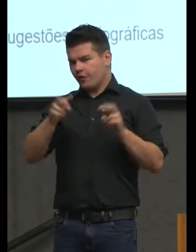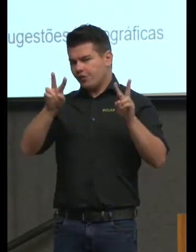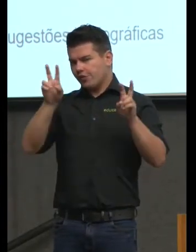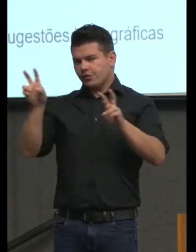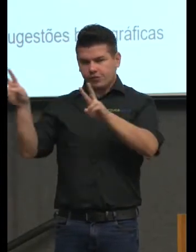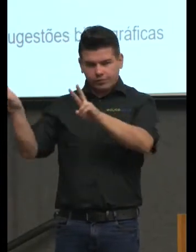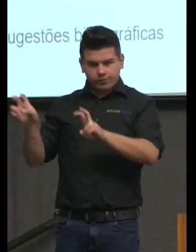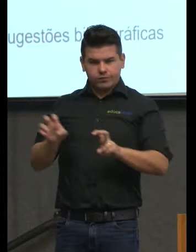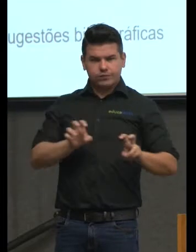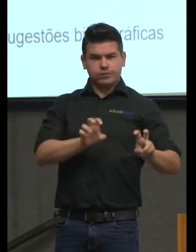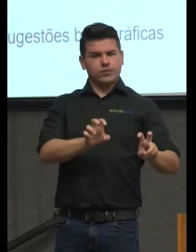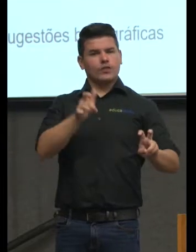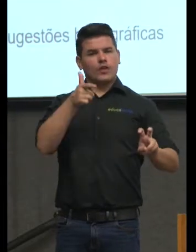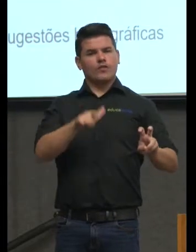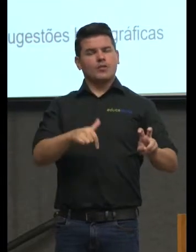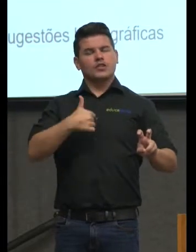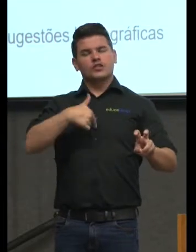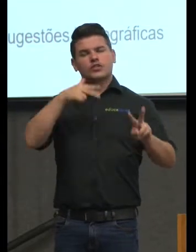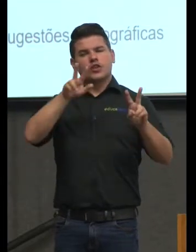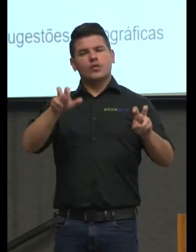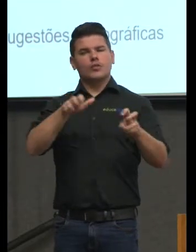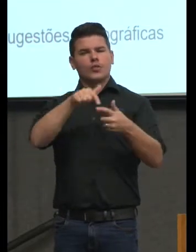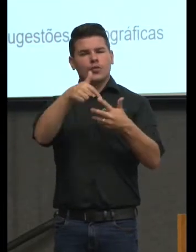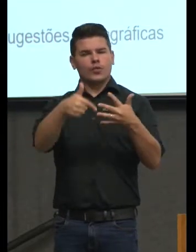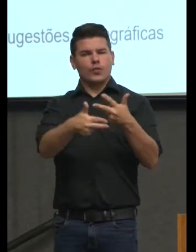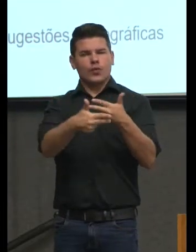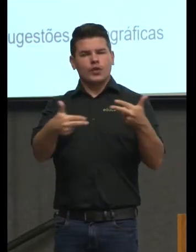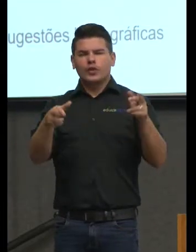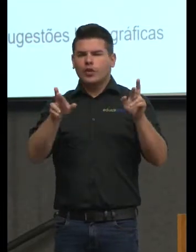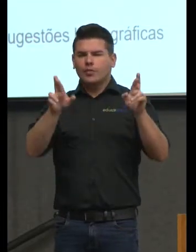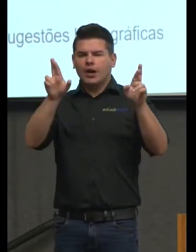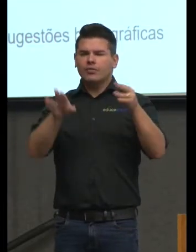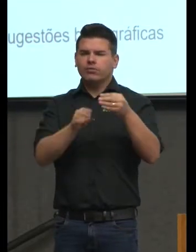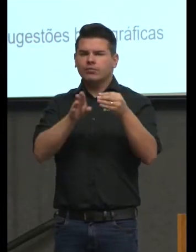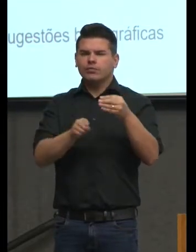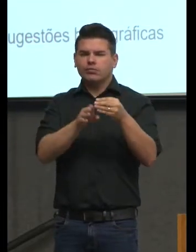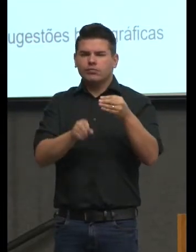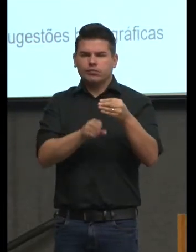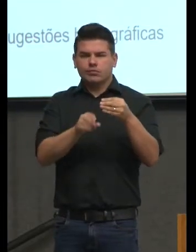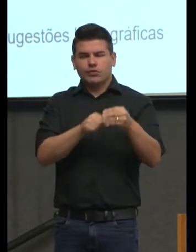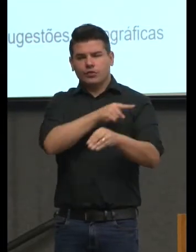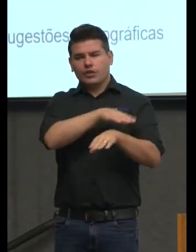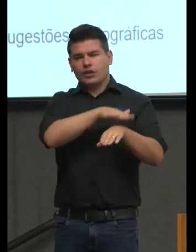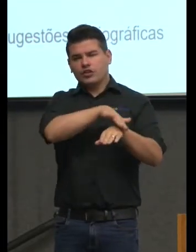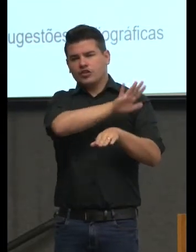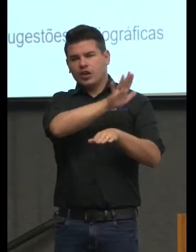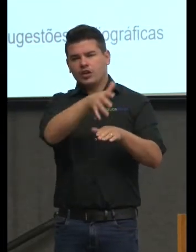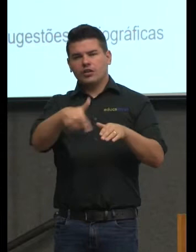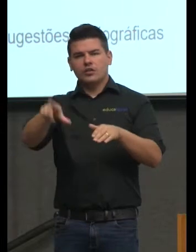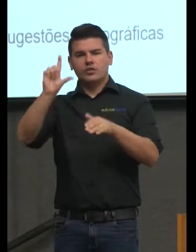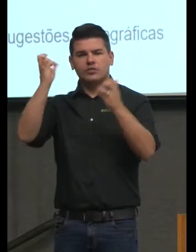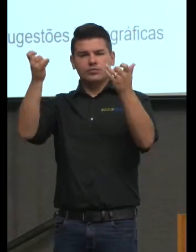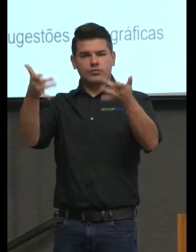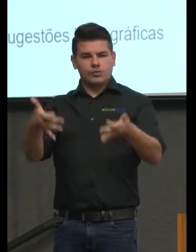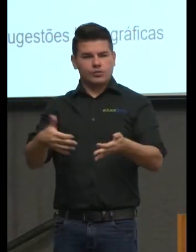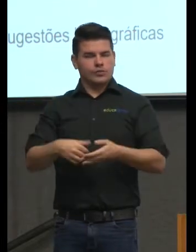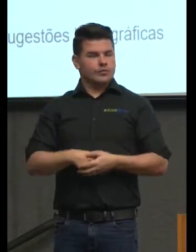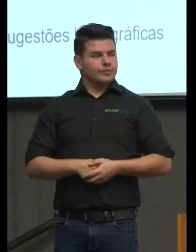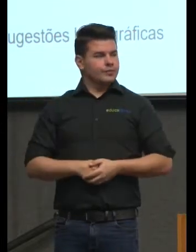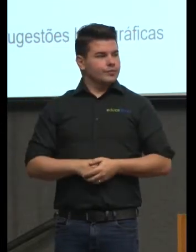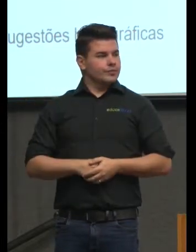comentando algumas coisas que eu espero sejam complementares ao que ele disse e